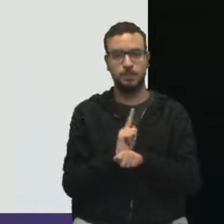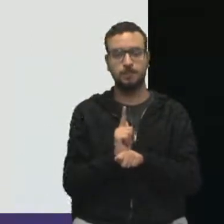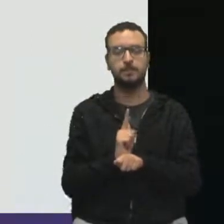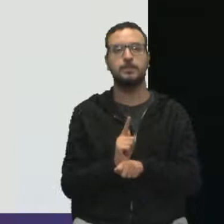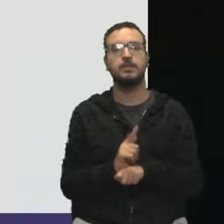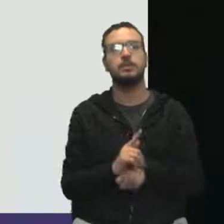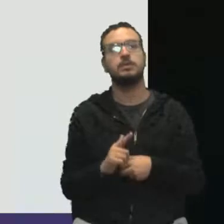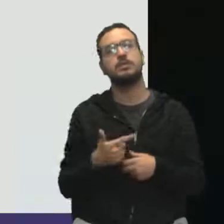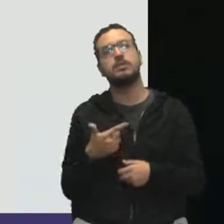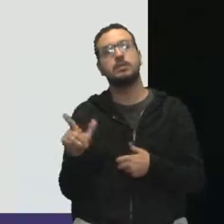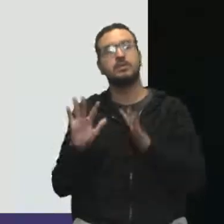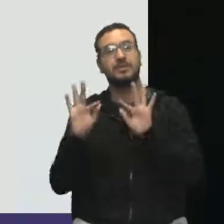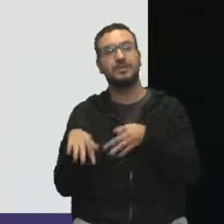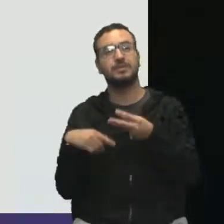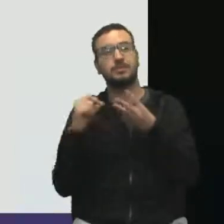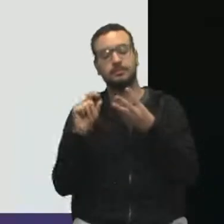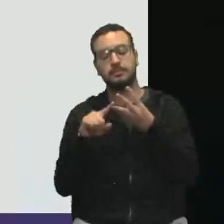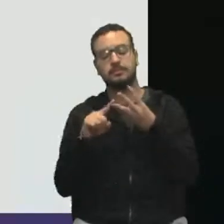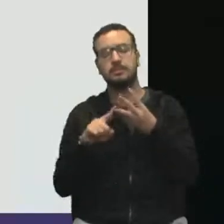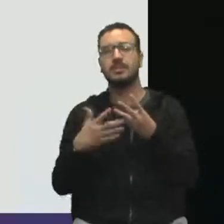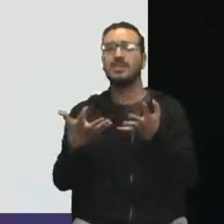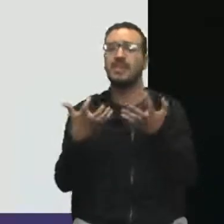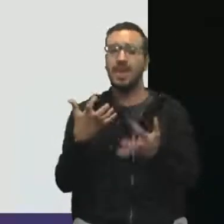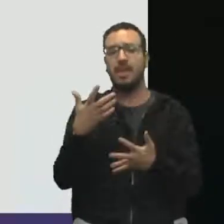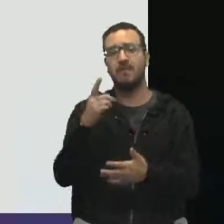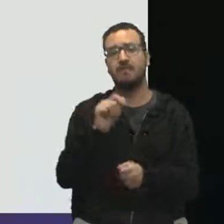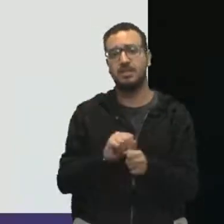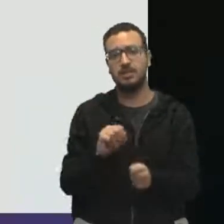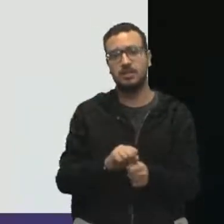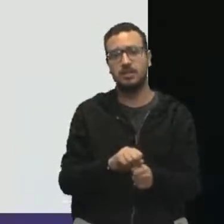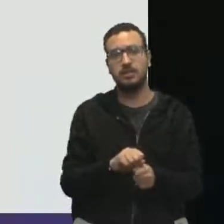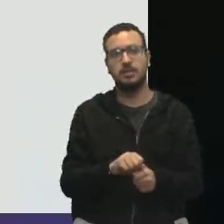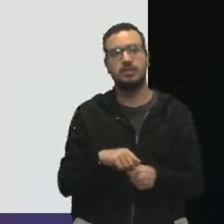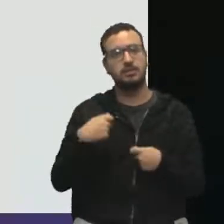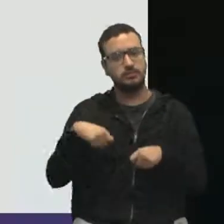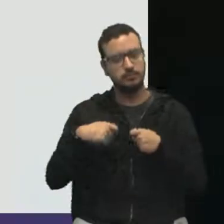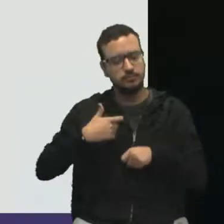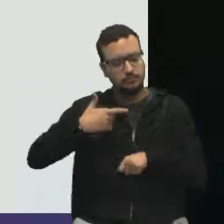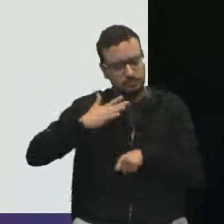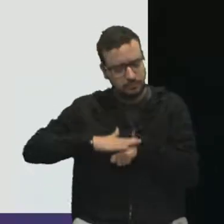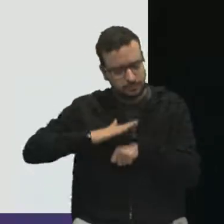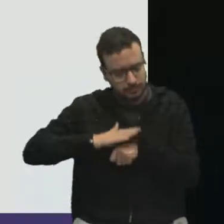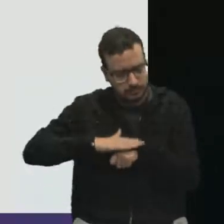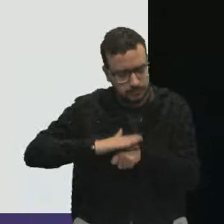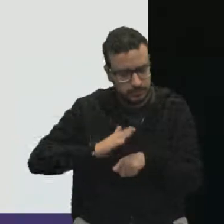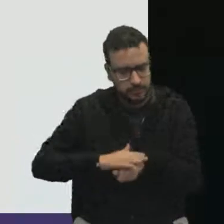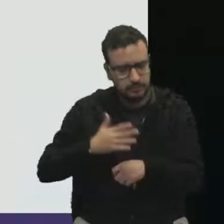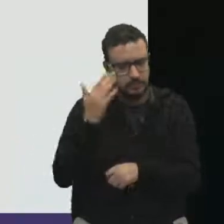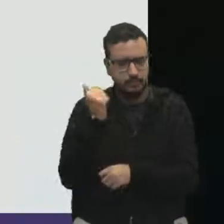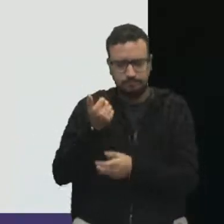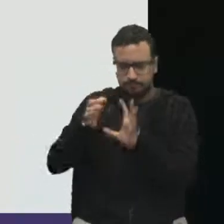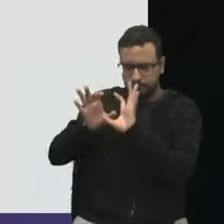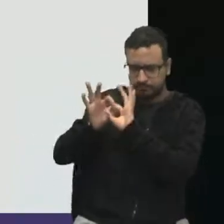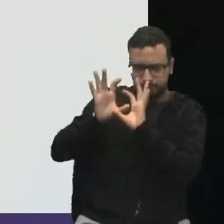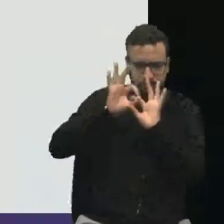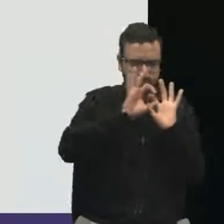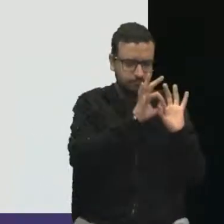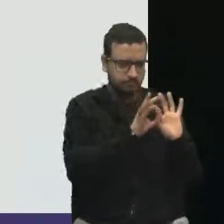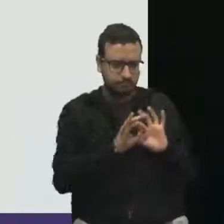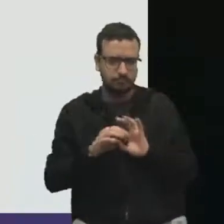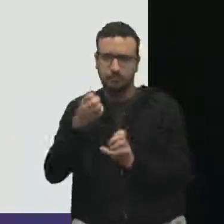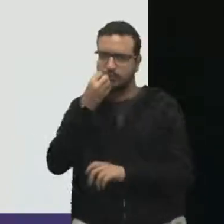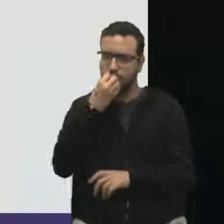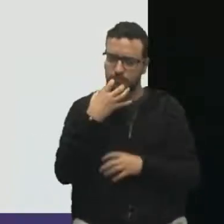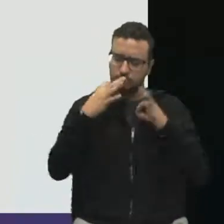E, por fim, o querer fazer. Você deve ser proativo, saber articular-se, ter bom senso,